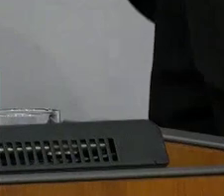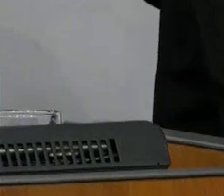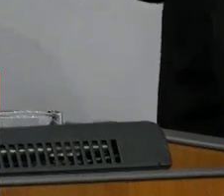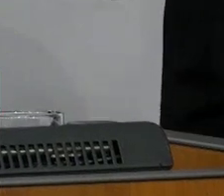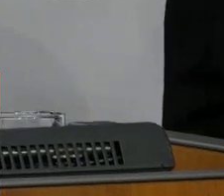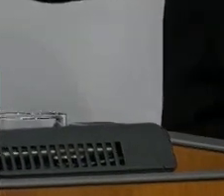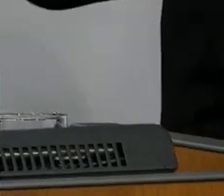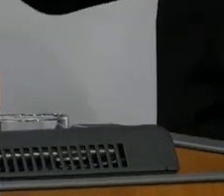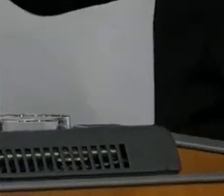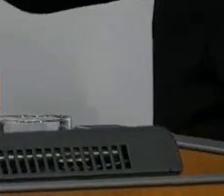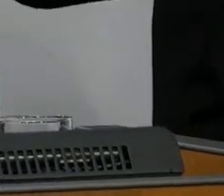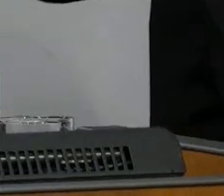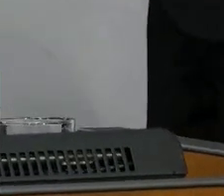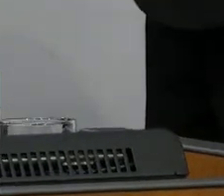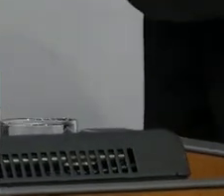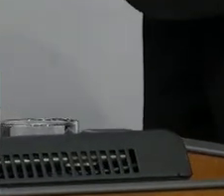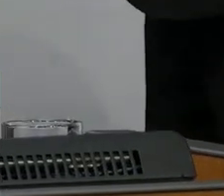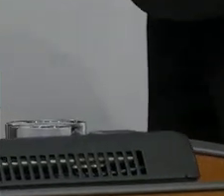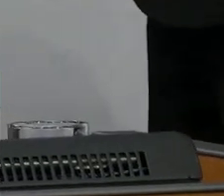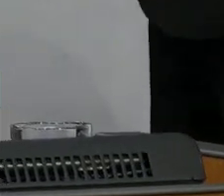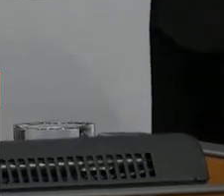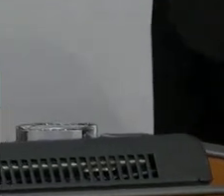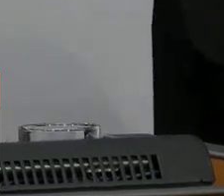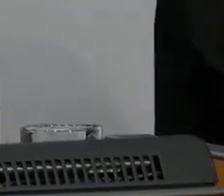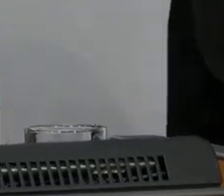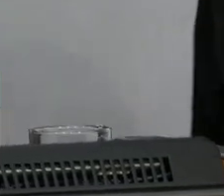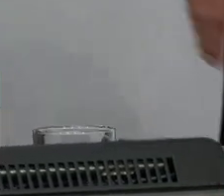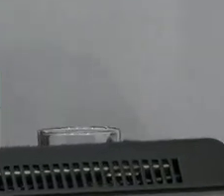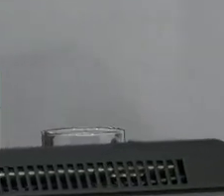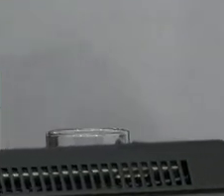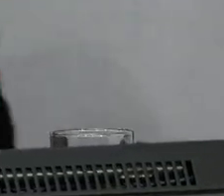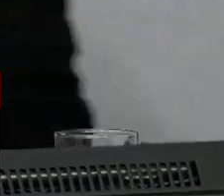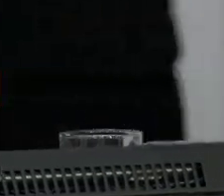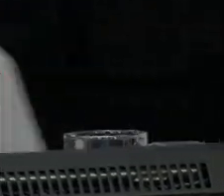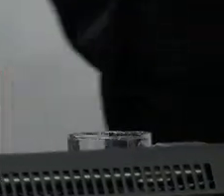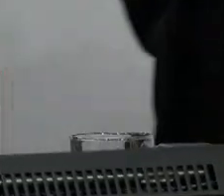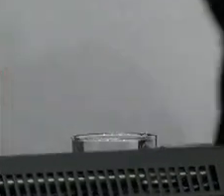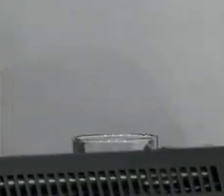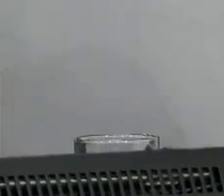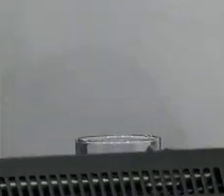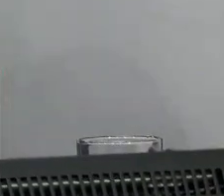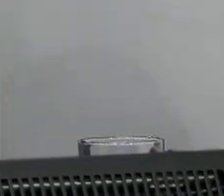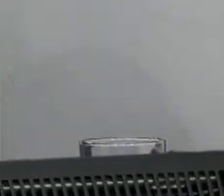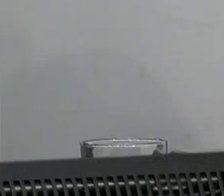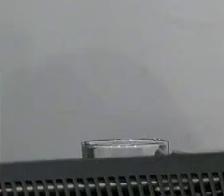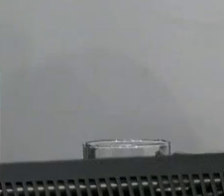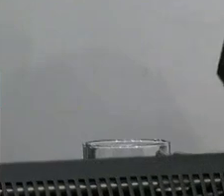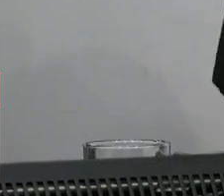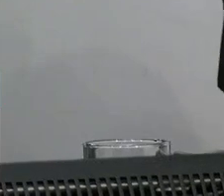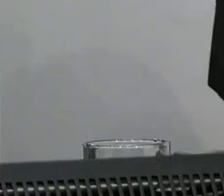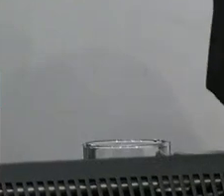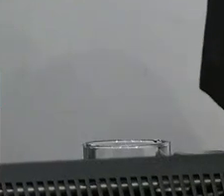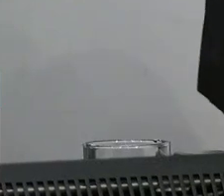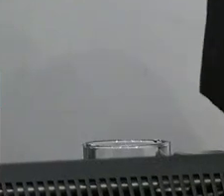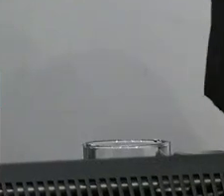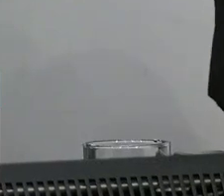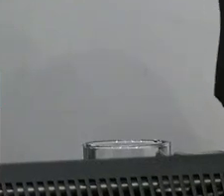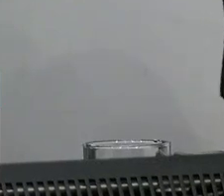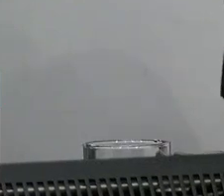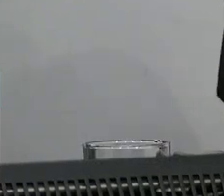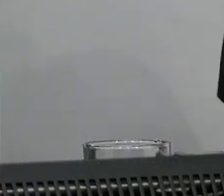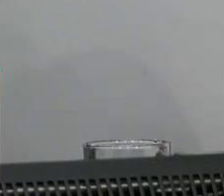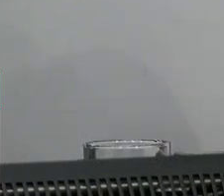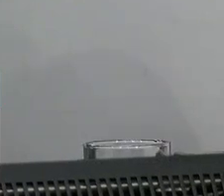toda surda, o pai, a mãe, toda a família é surda. E aconteceu-se há muito tempo, não tinha acessibilidade,